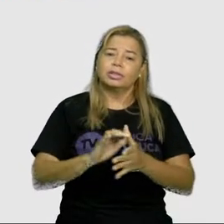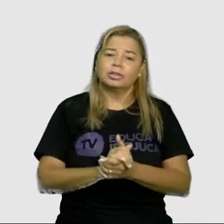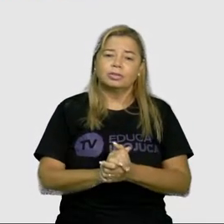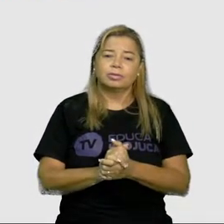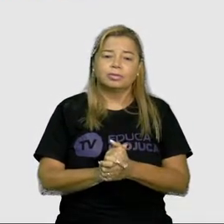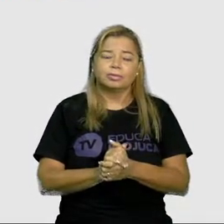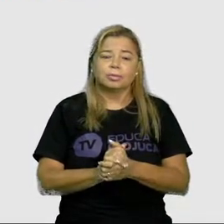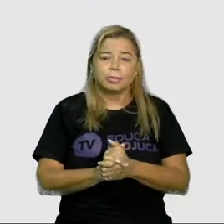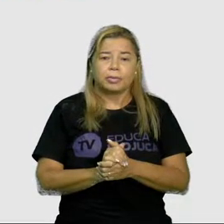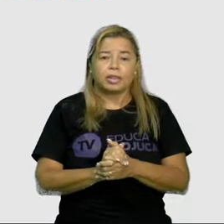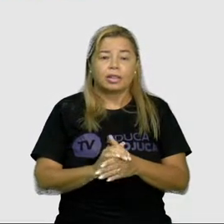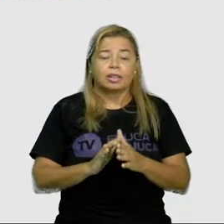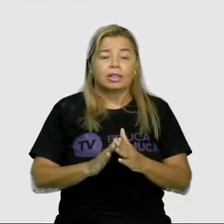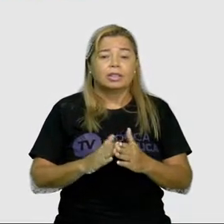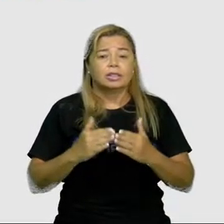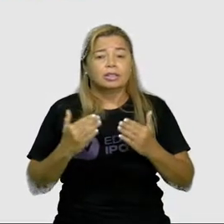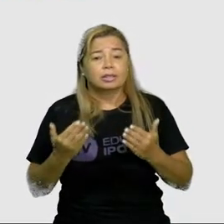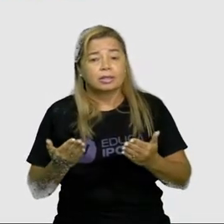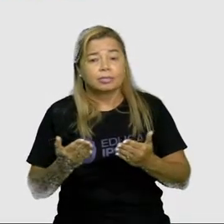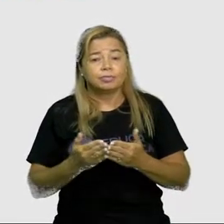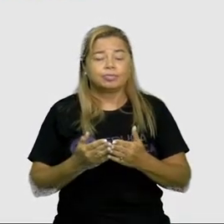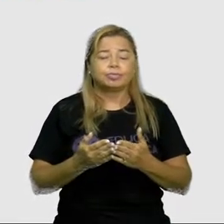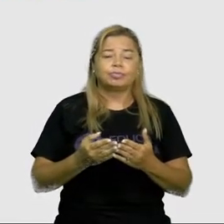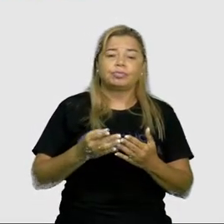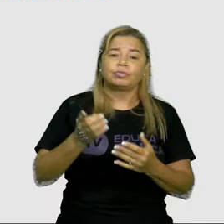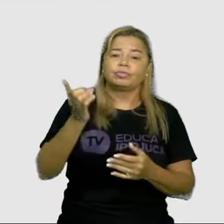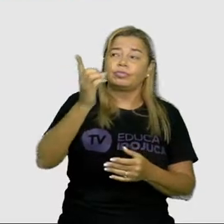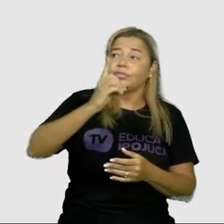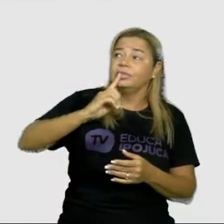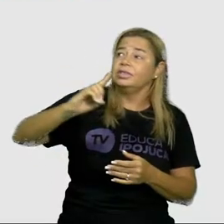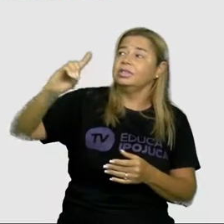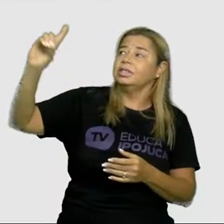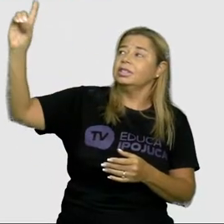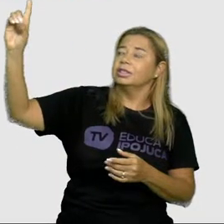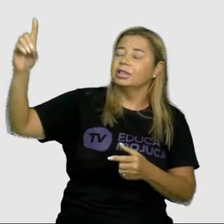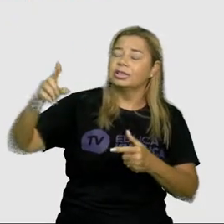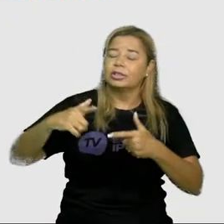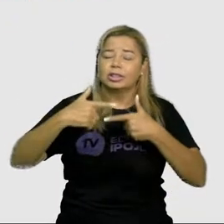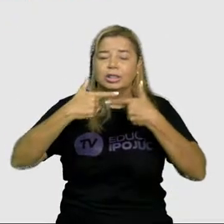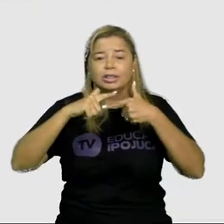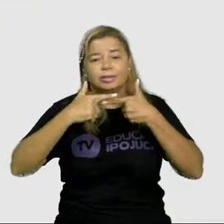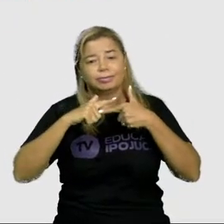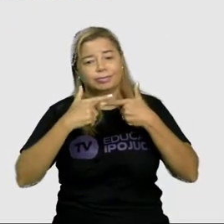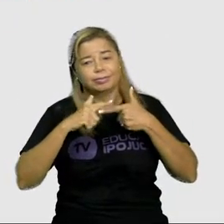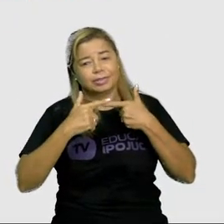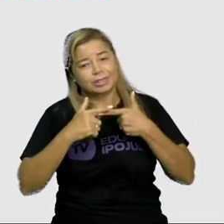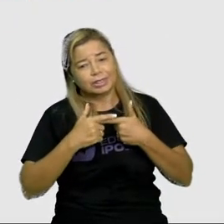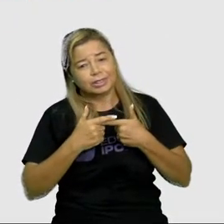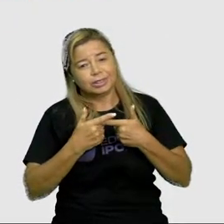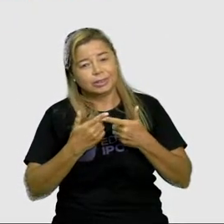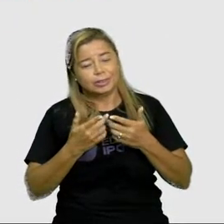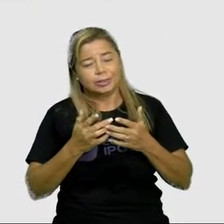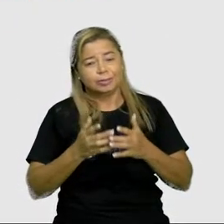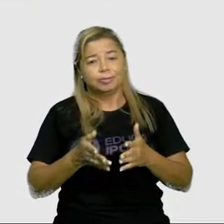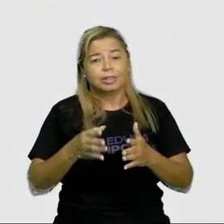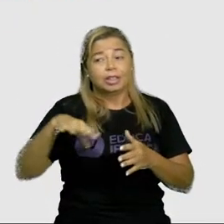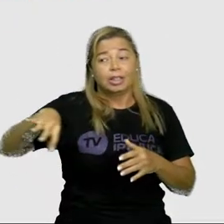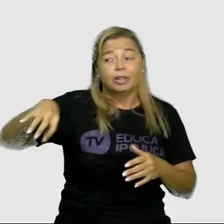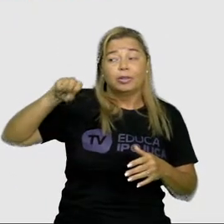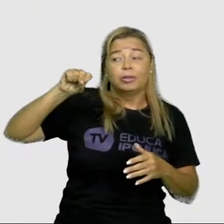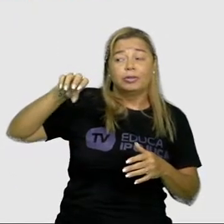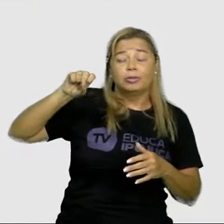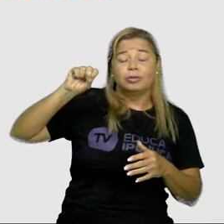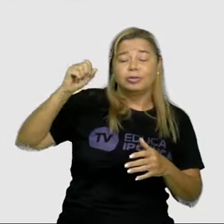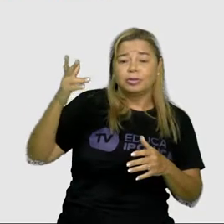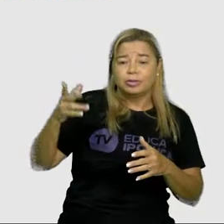que ouve todas as preces sorriu estendeu a mão por cima das montanhas